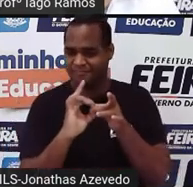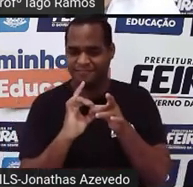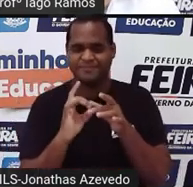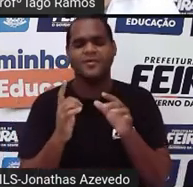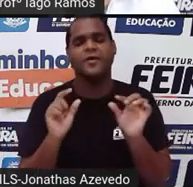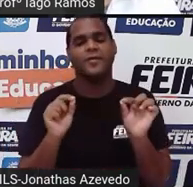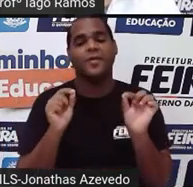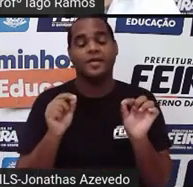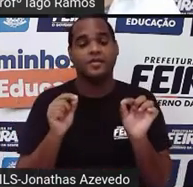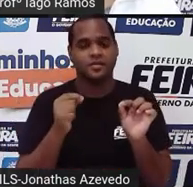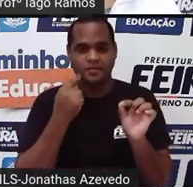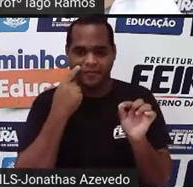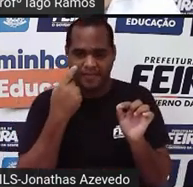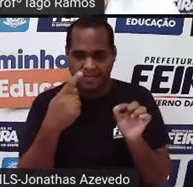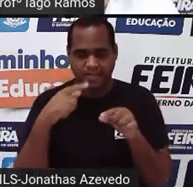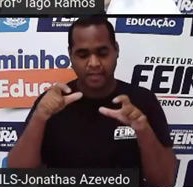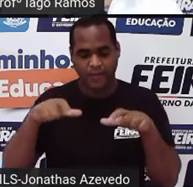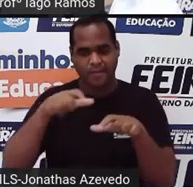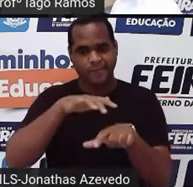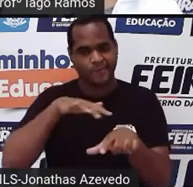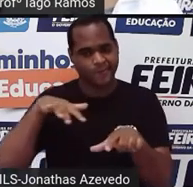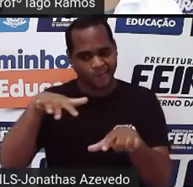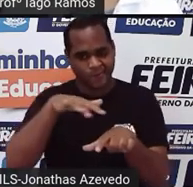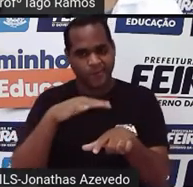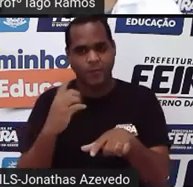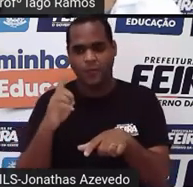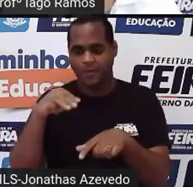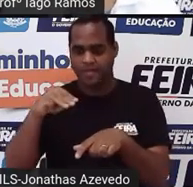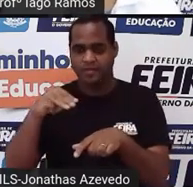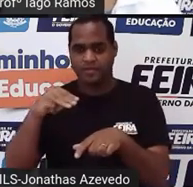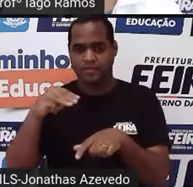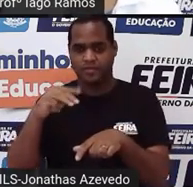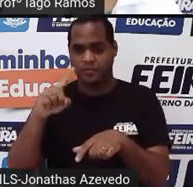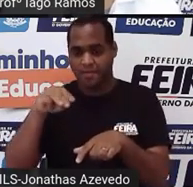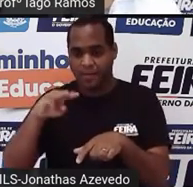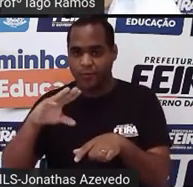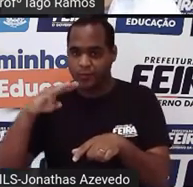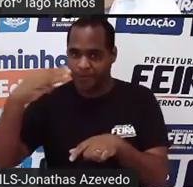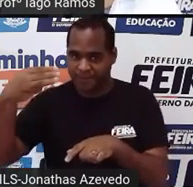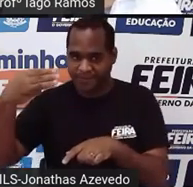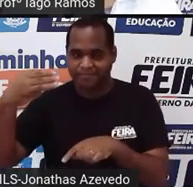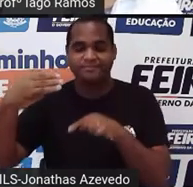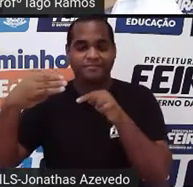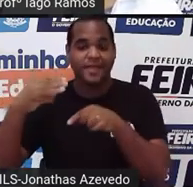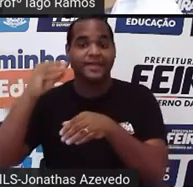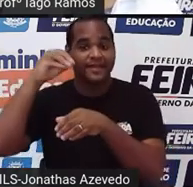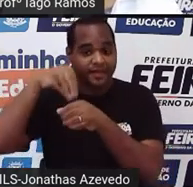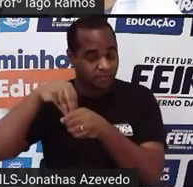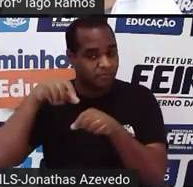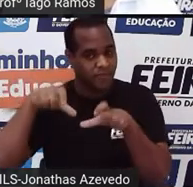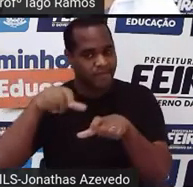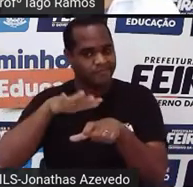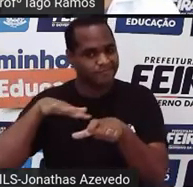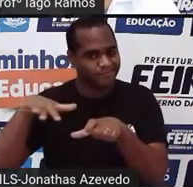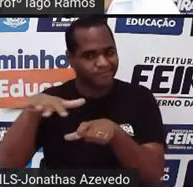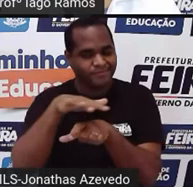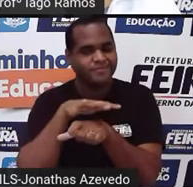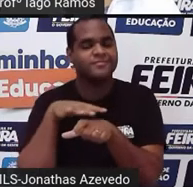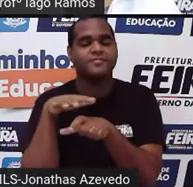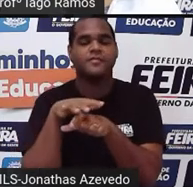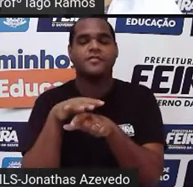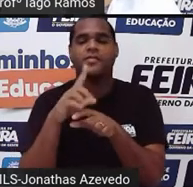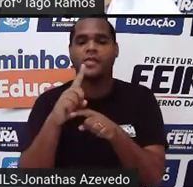um espaço de um metro cúbico, dentro desse espaço de um metro cúbico,